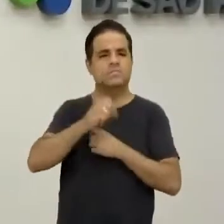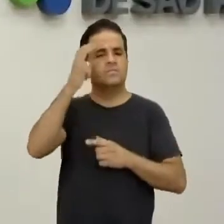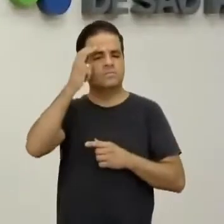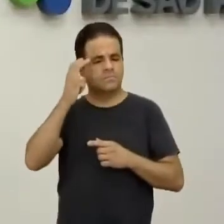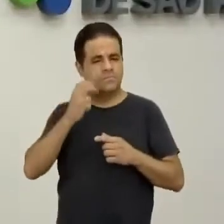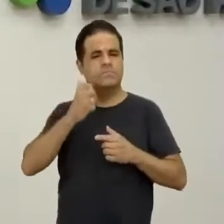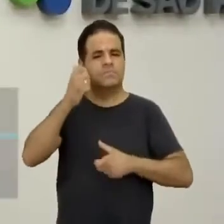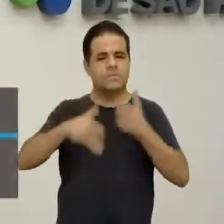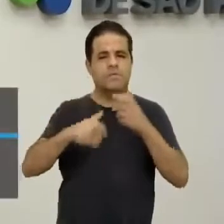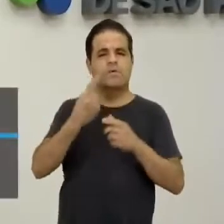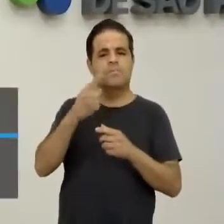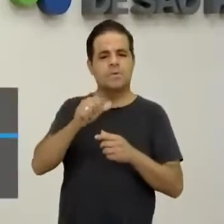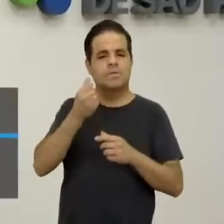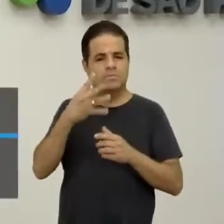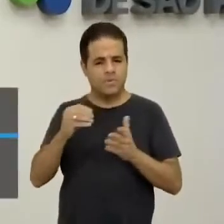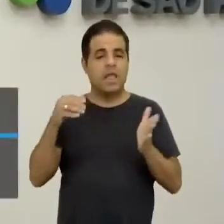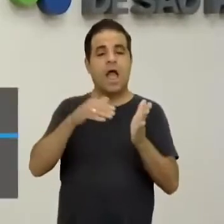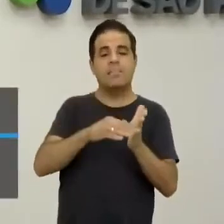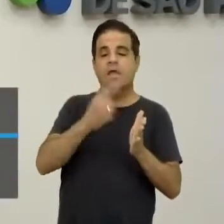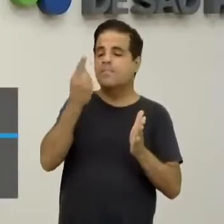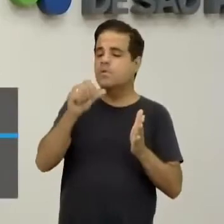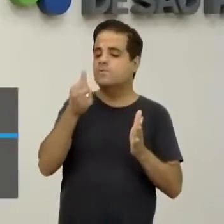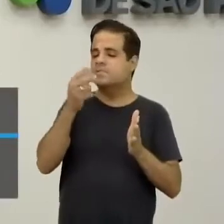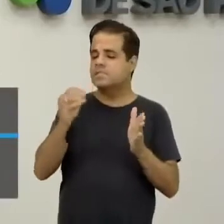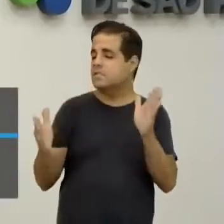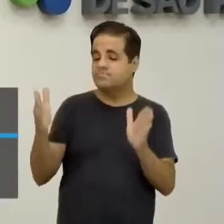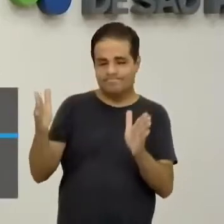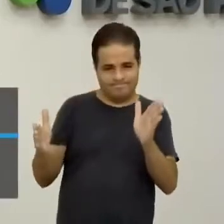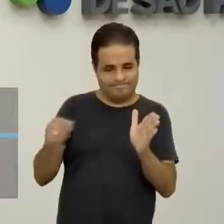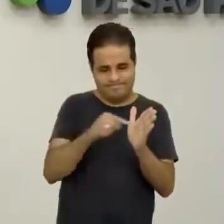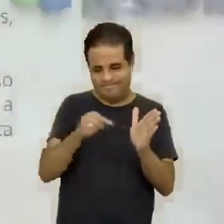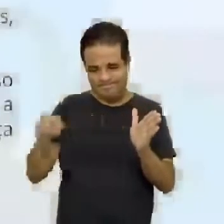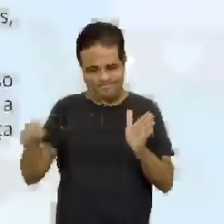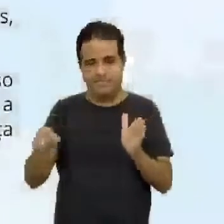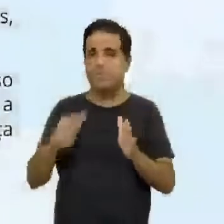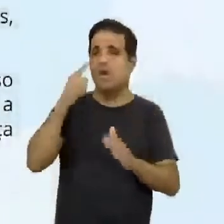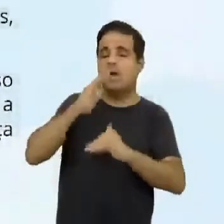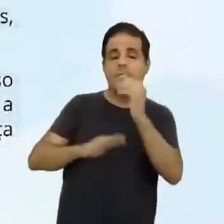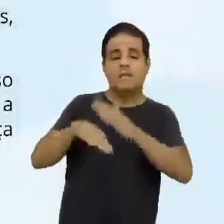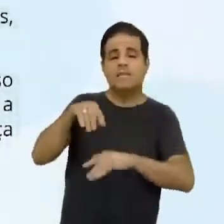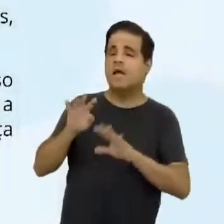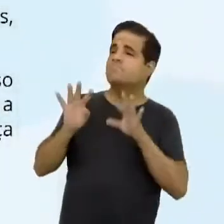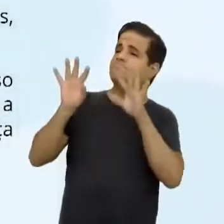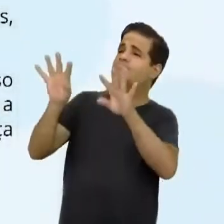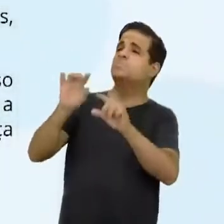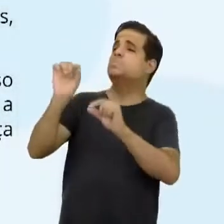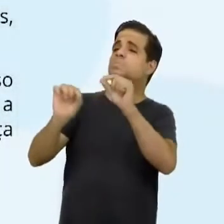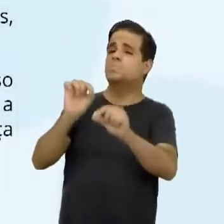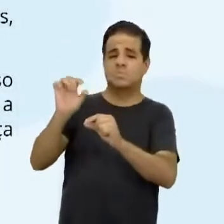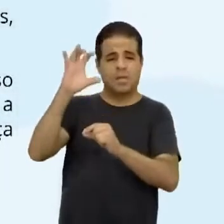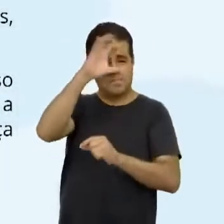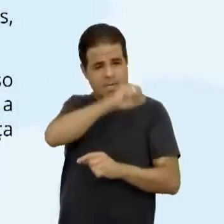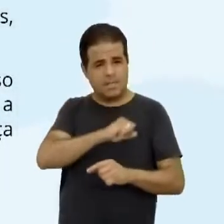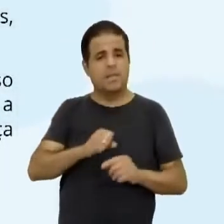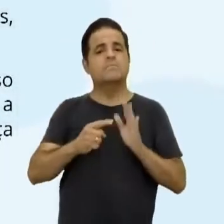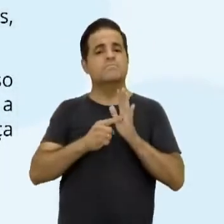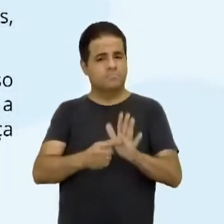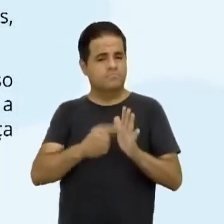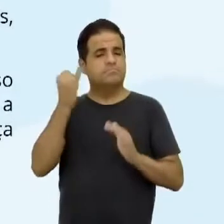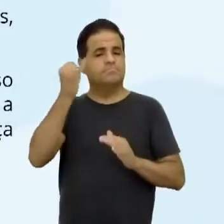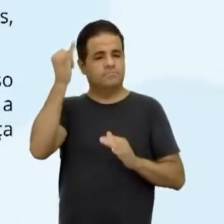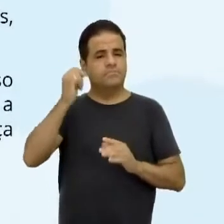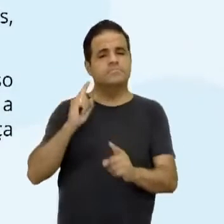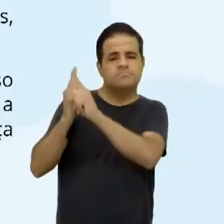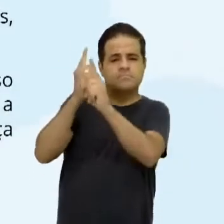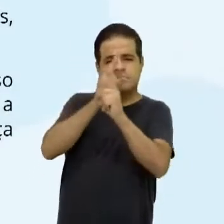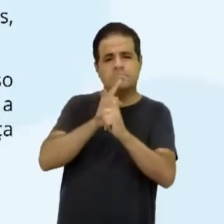um recorte aí dos anos 40 aos anos 60. Vamos ler então a habilidade, professor Guerreiro? Dá uma olhadinha na tela. A habilidade é essencial,